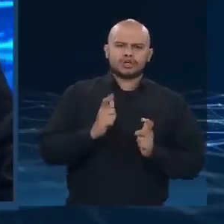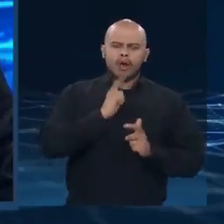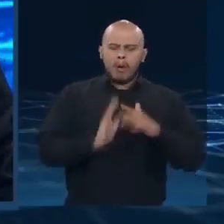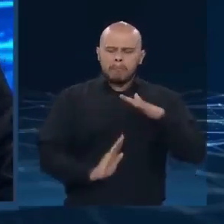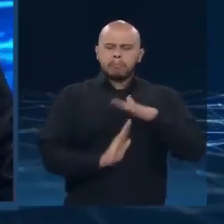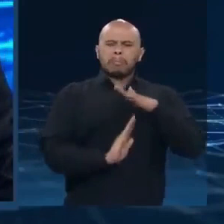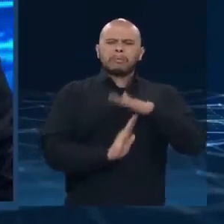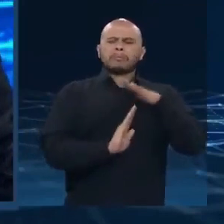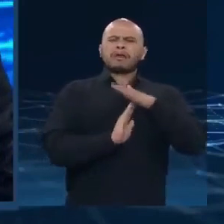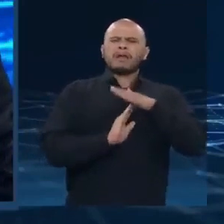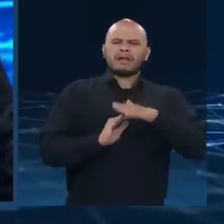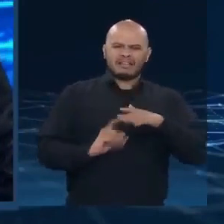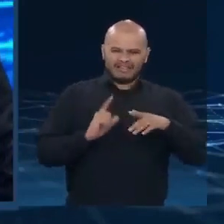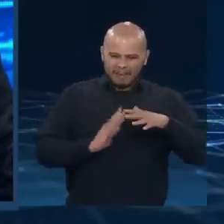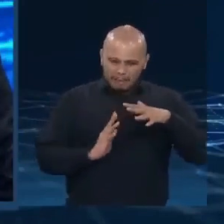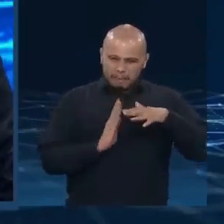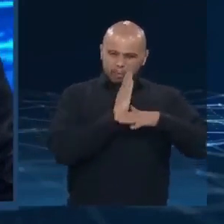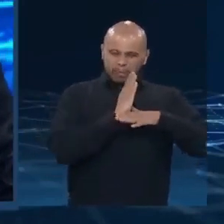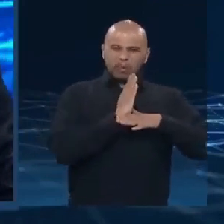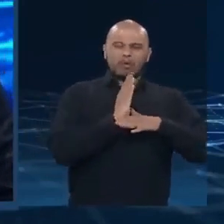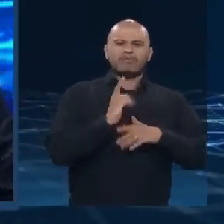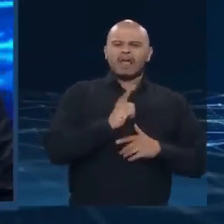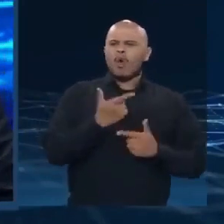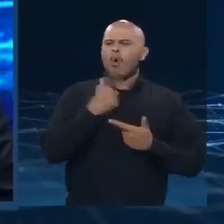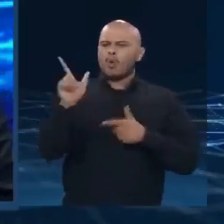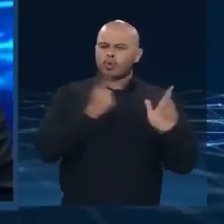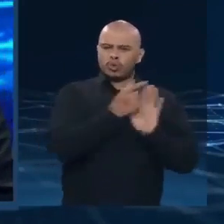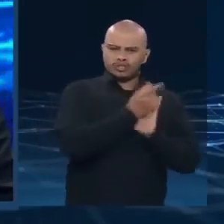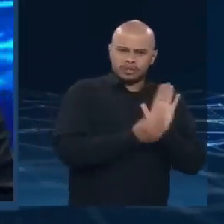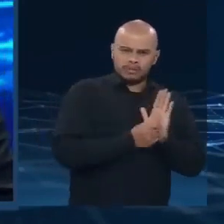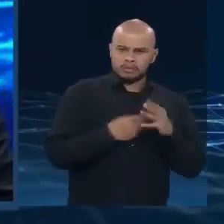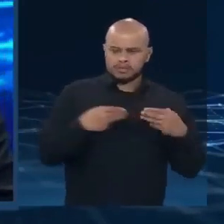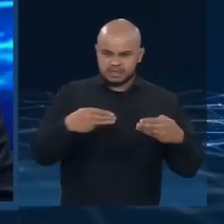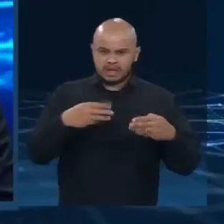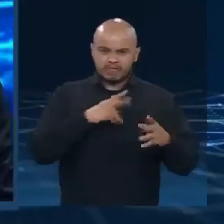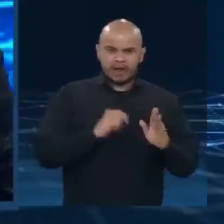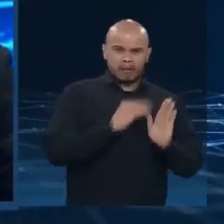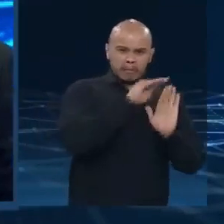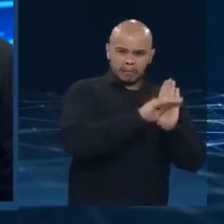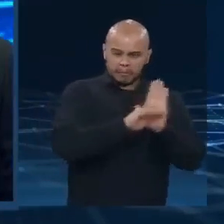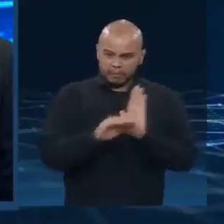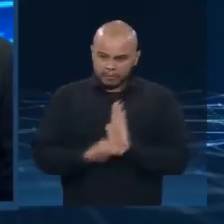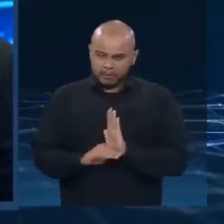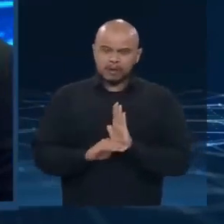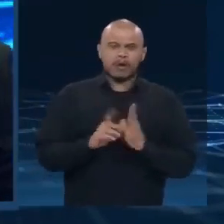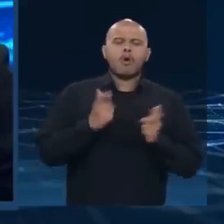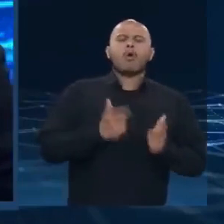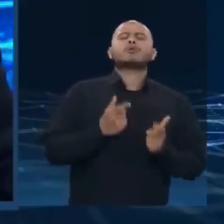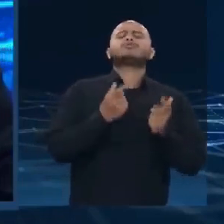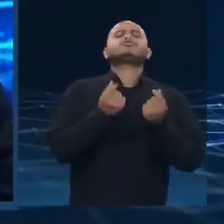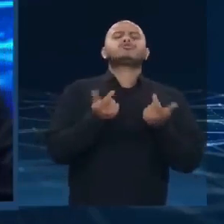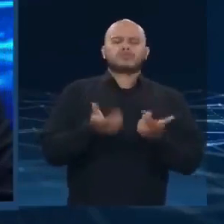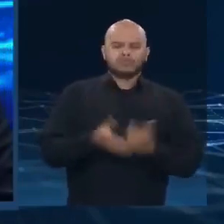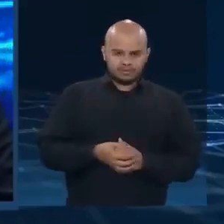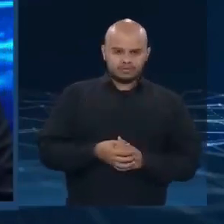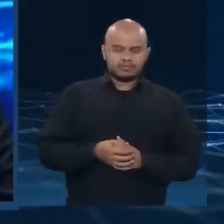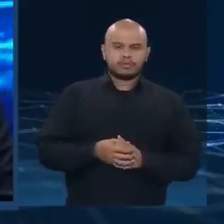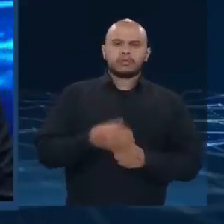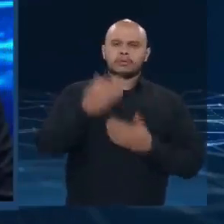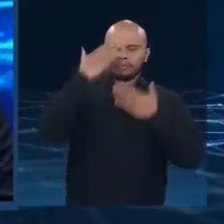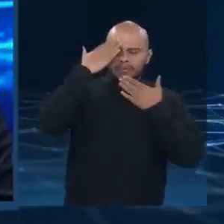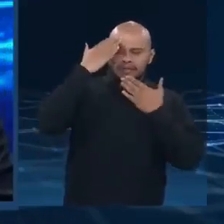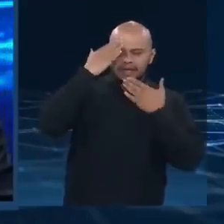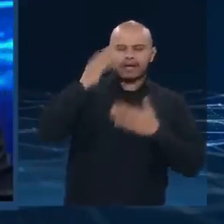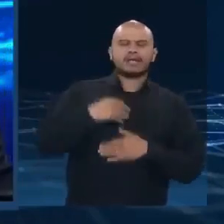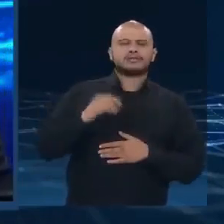retirará dinheiro de outros orçamentos de ministérios? Obrigado, por favor, Bolsonaro, presidente da República.